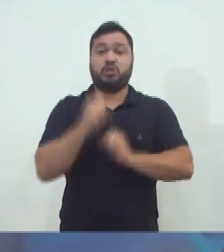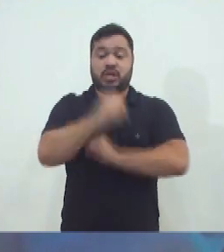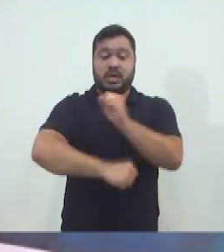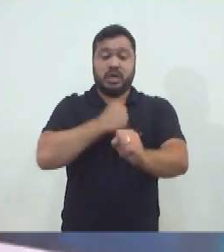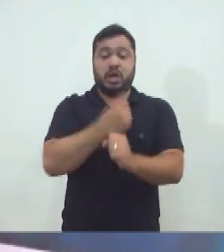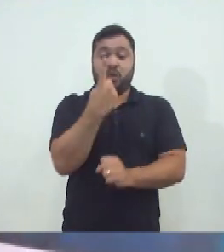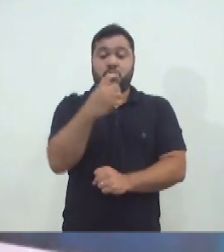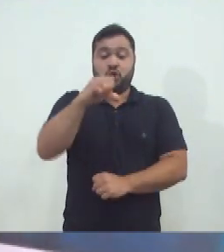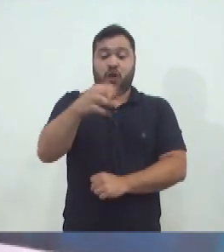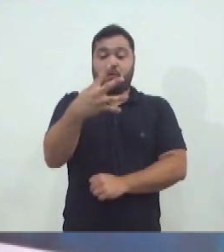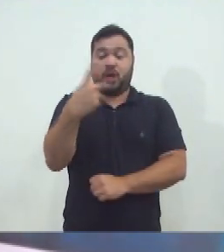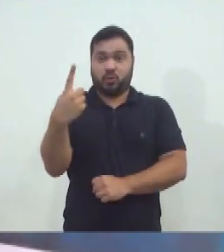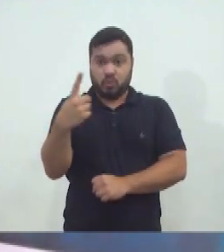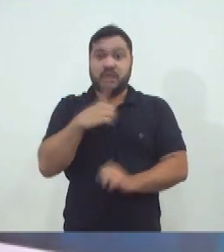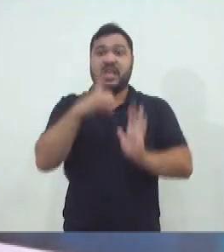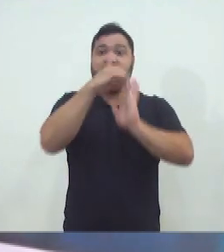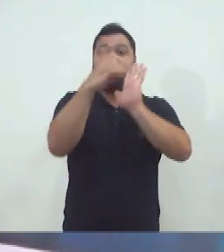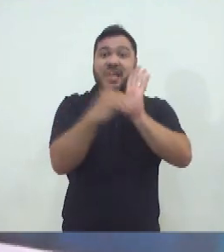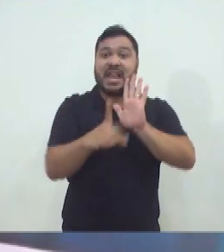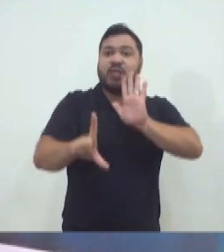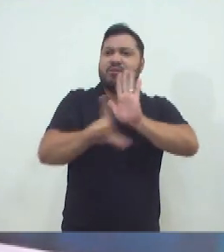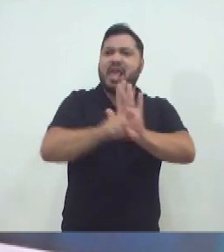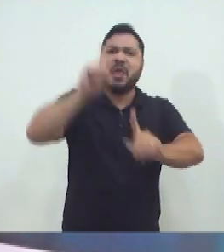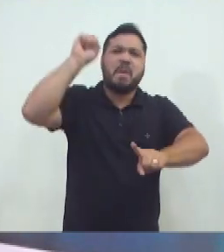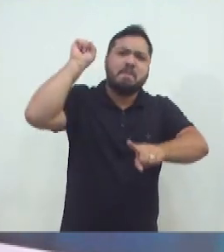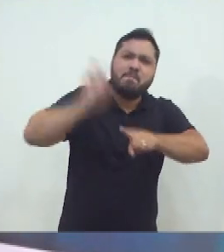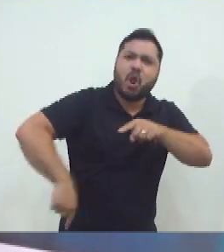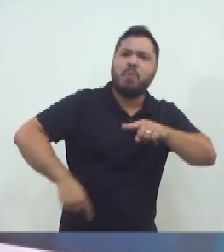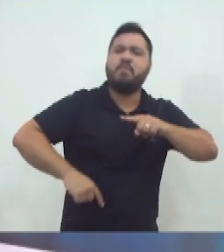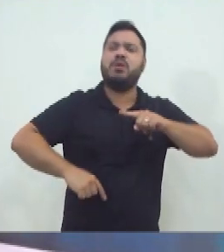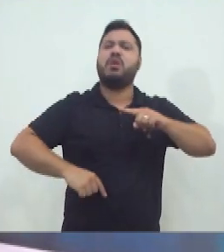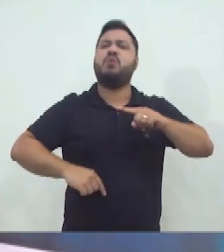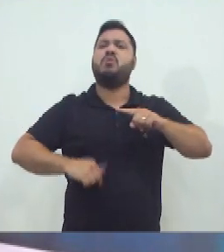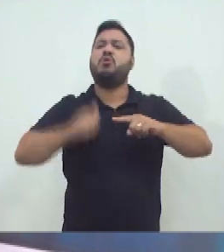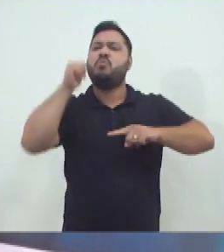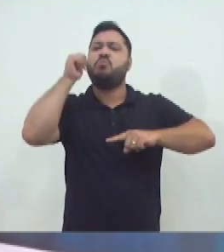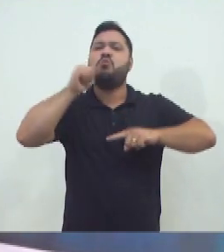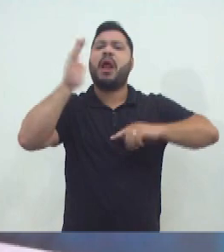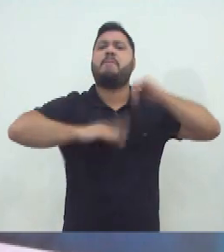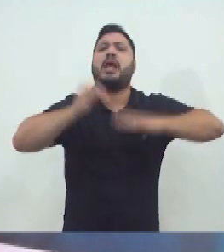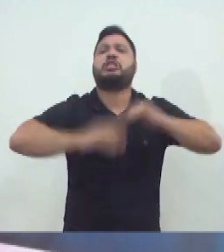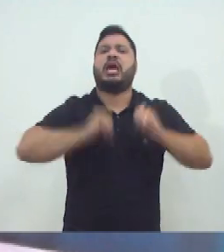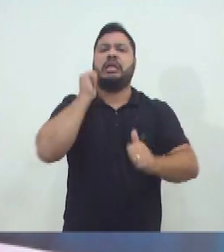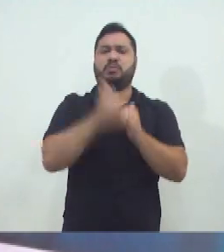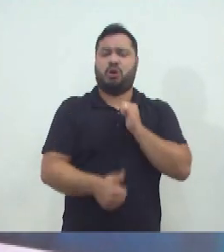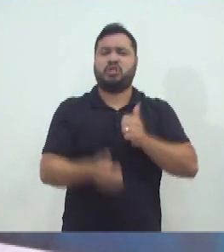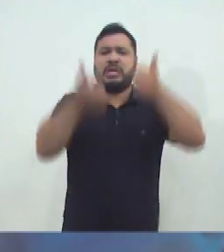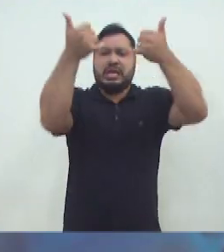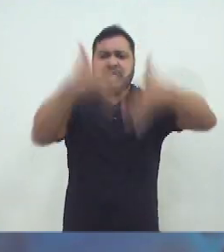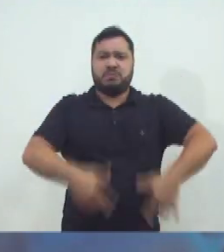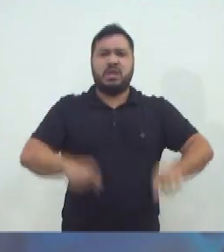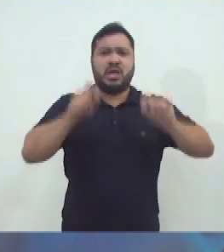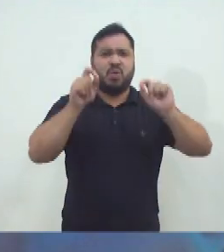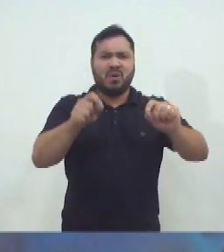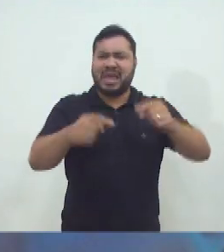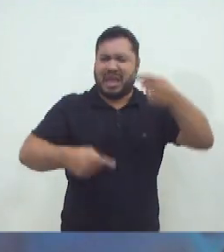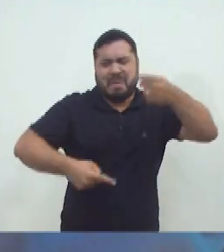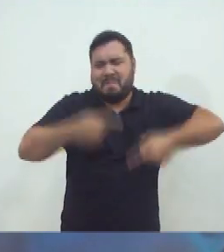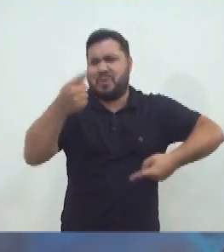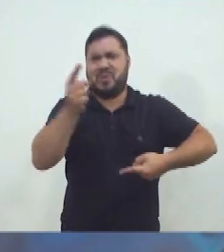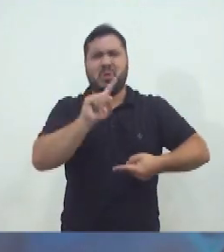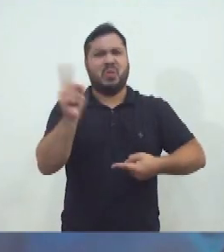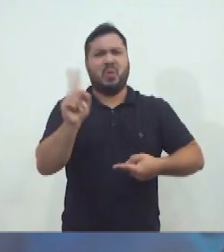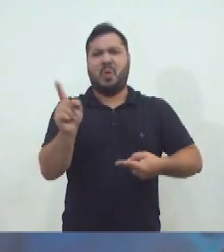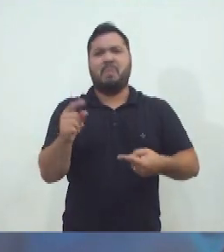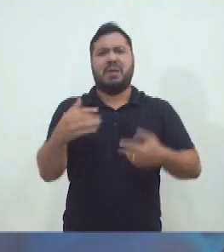desportiva. Em 1941, um decreto-lei proibiu a prática de esportes pelas mulheres, justificando que era